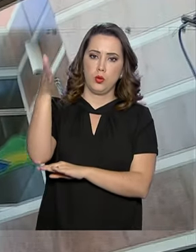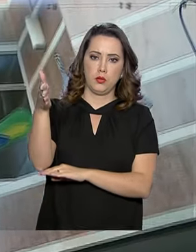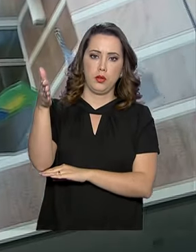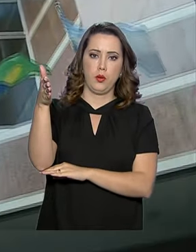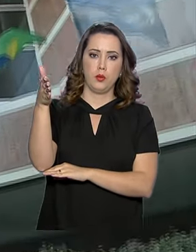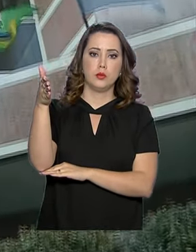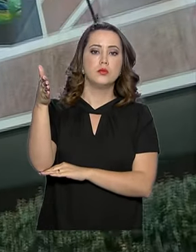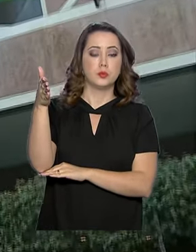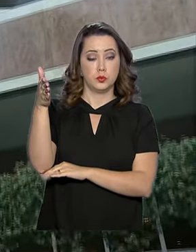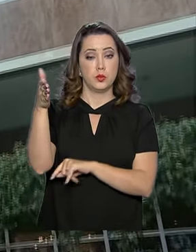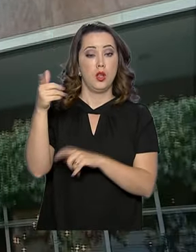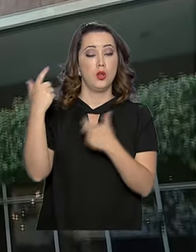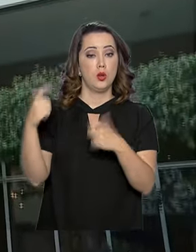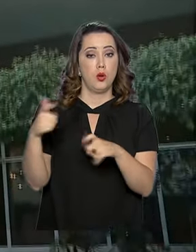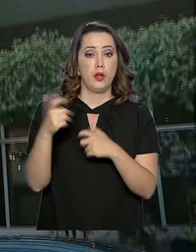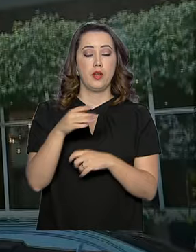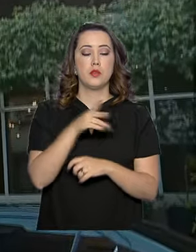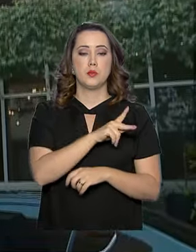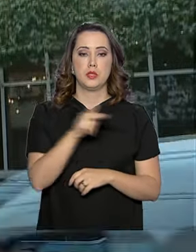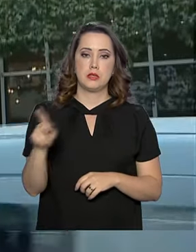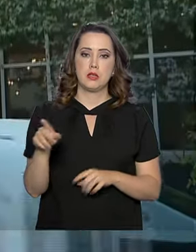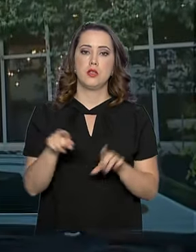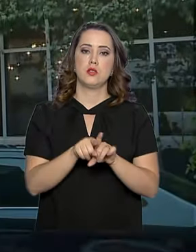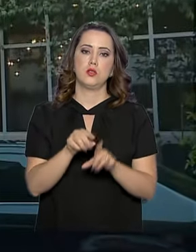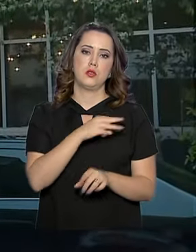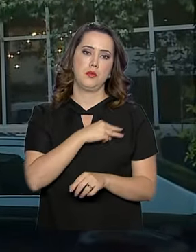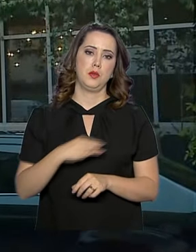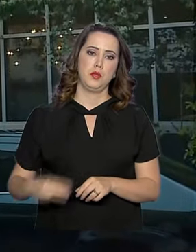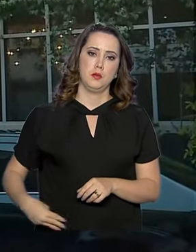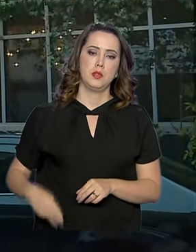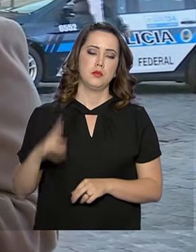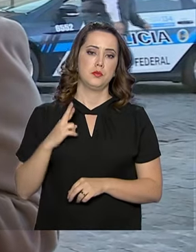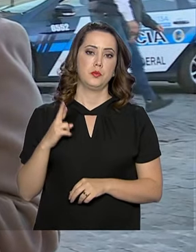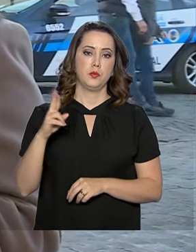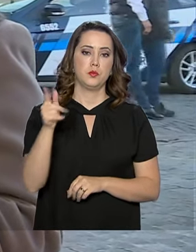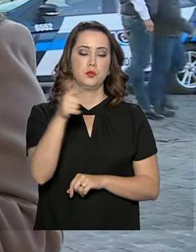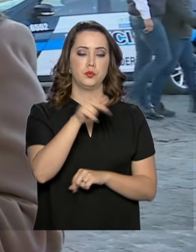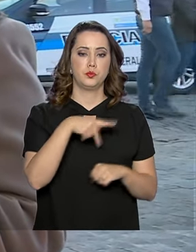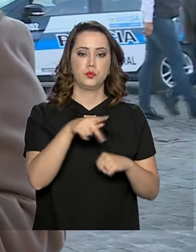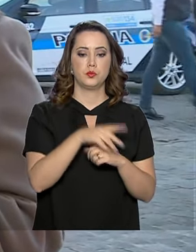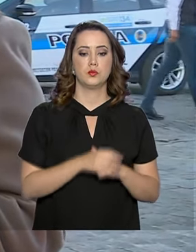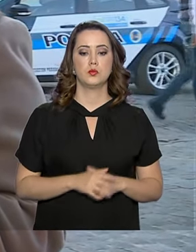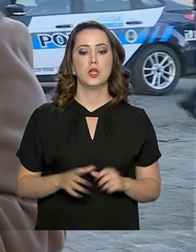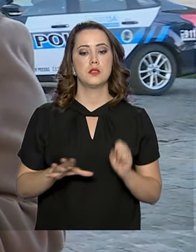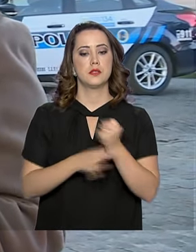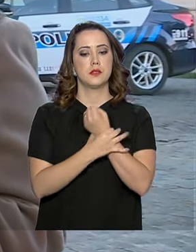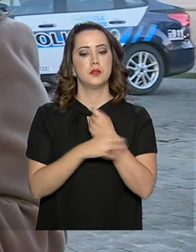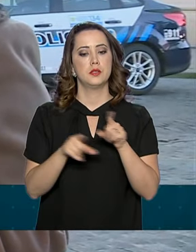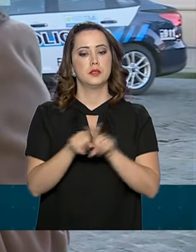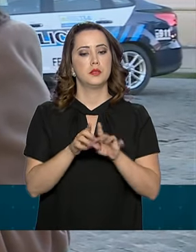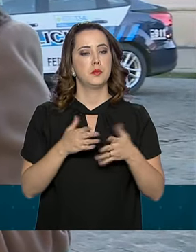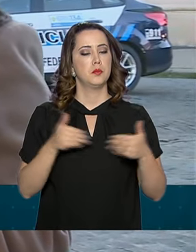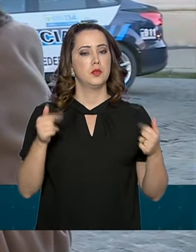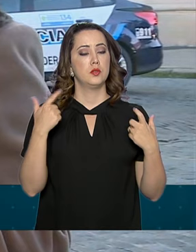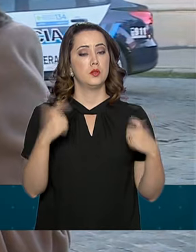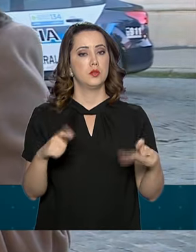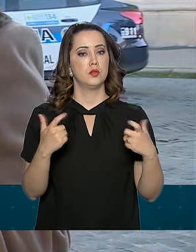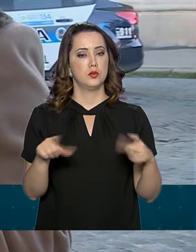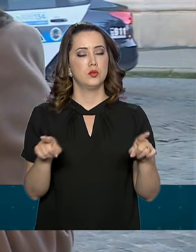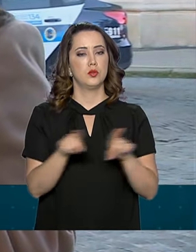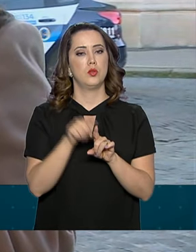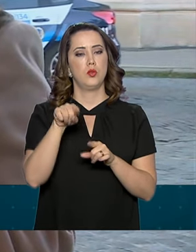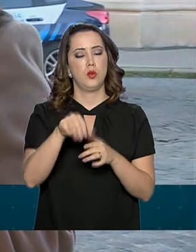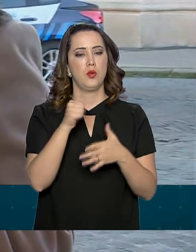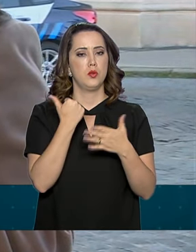hospedar os presidentes, ministros e representantes de outros países. A segurança também foi reforçada para receber a Cúpula do